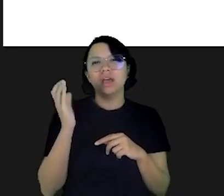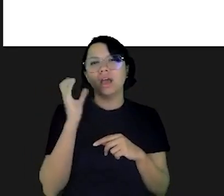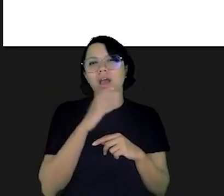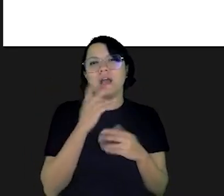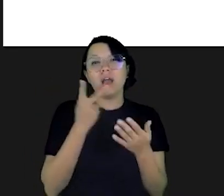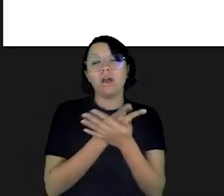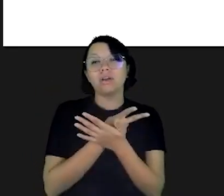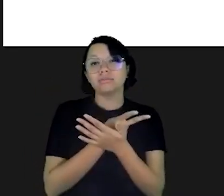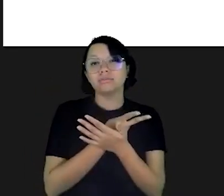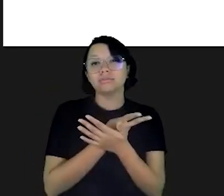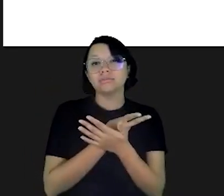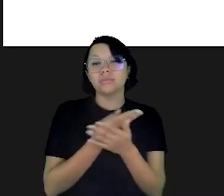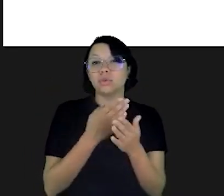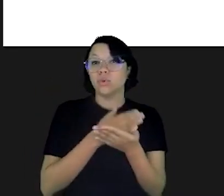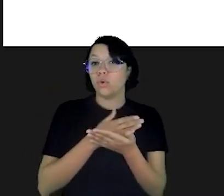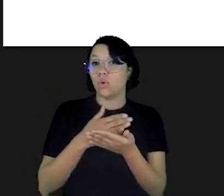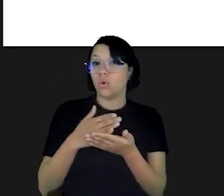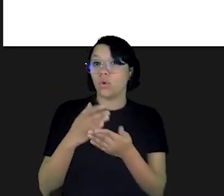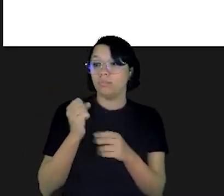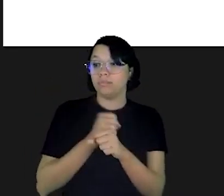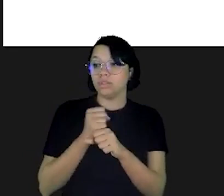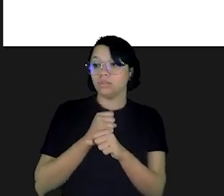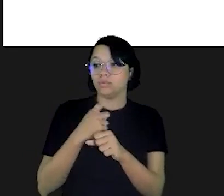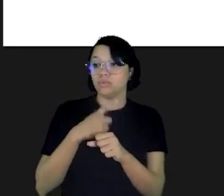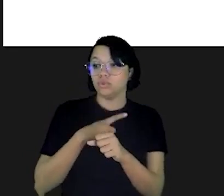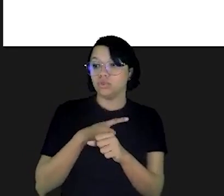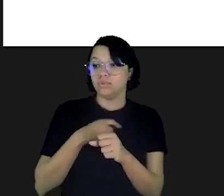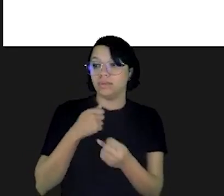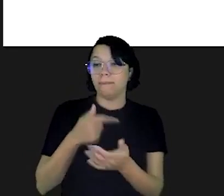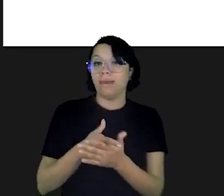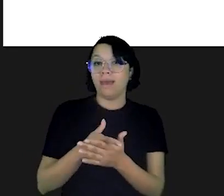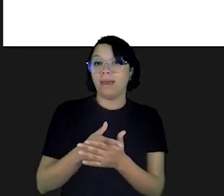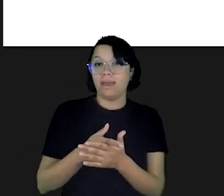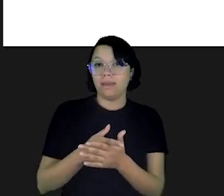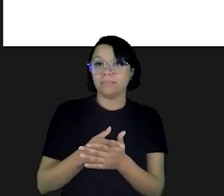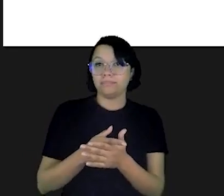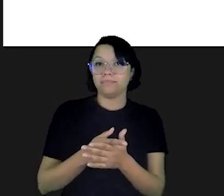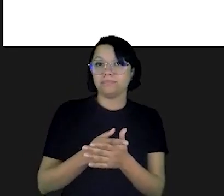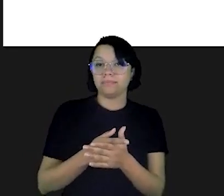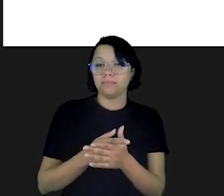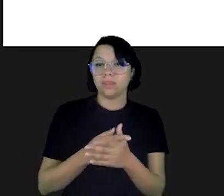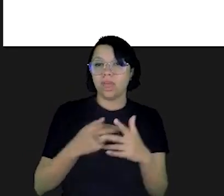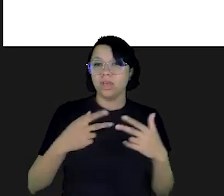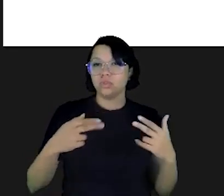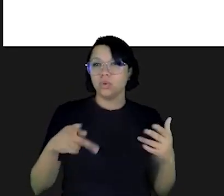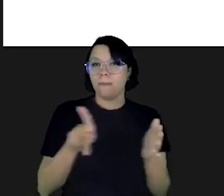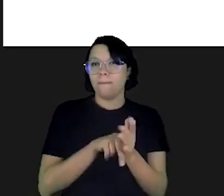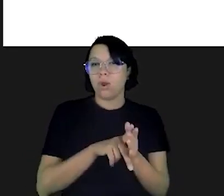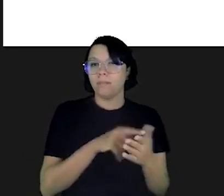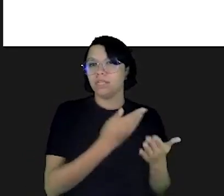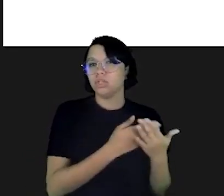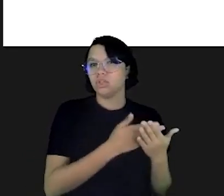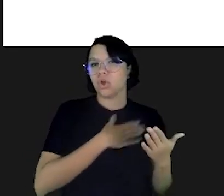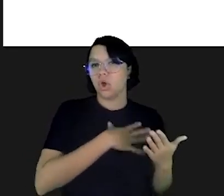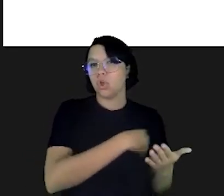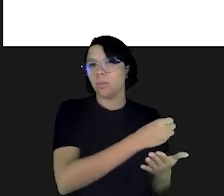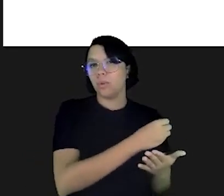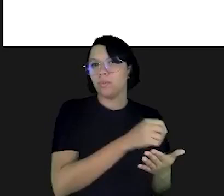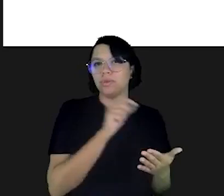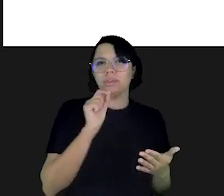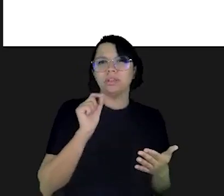que imprevistos já aconteceram olha no começo do ano eu tive que comprar material escolar para o meu filho